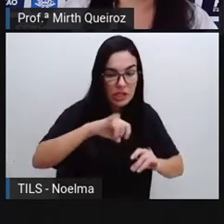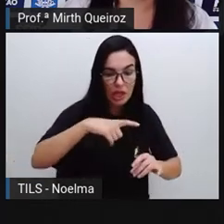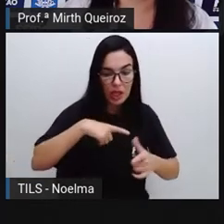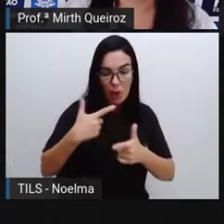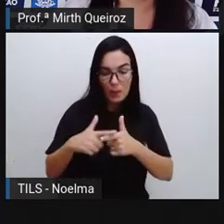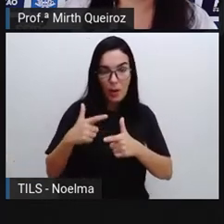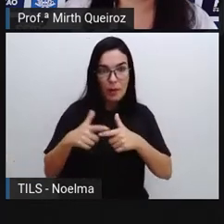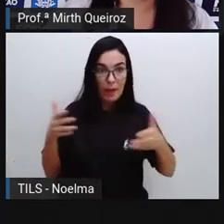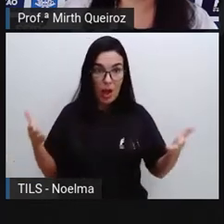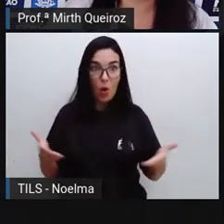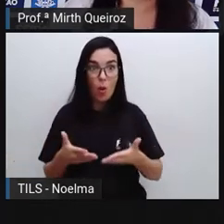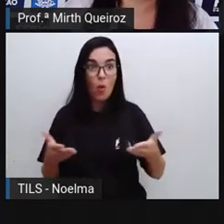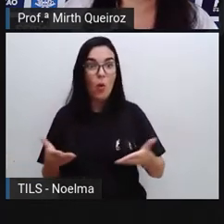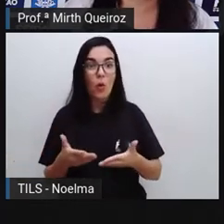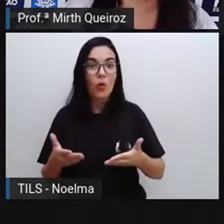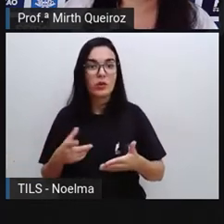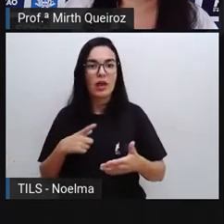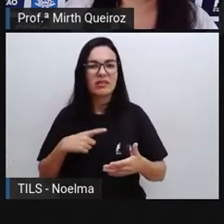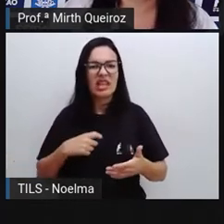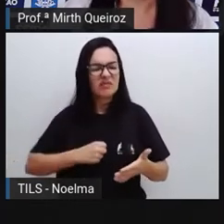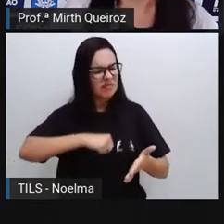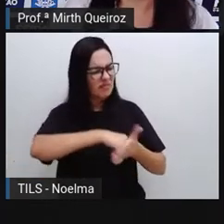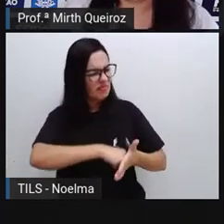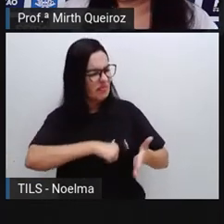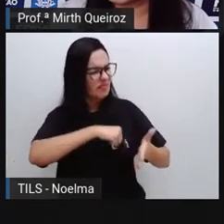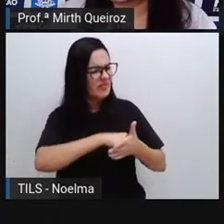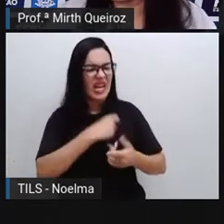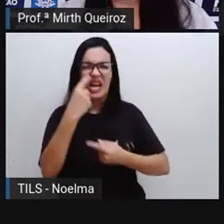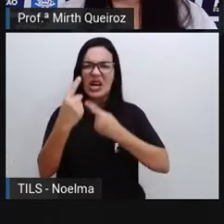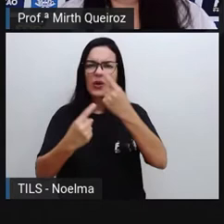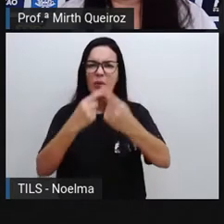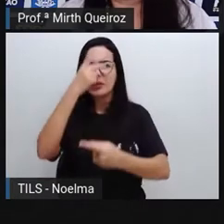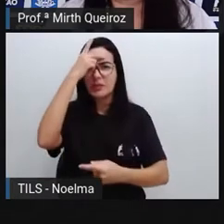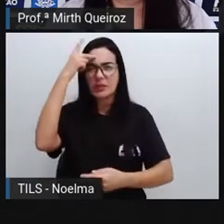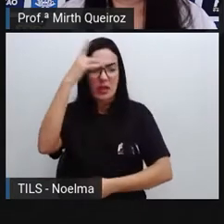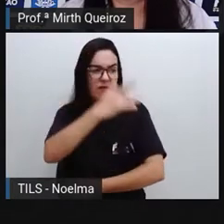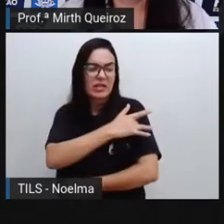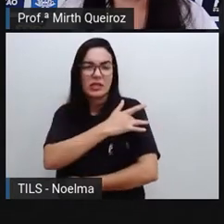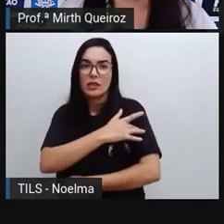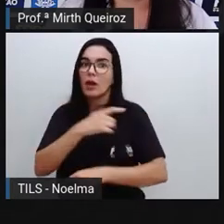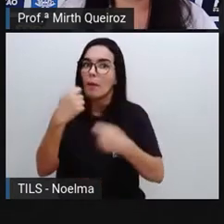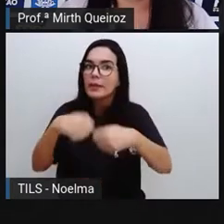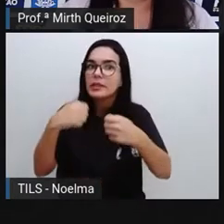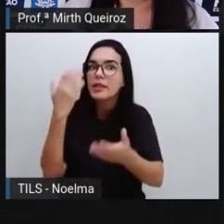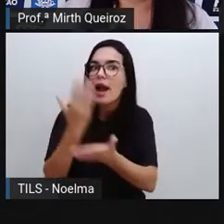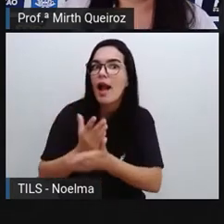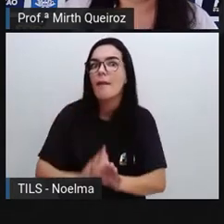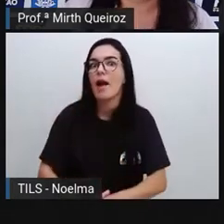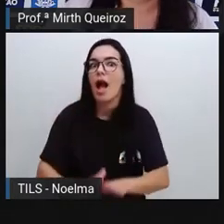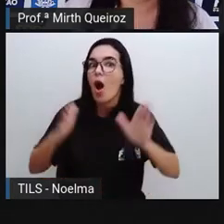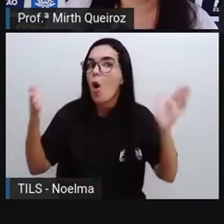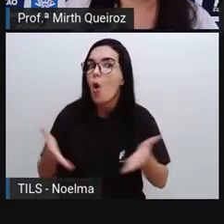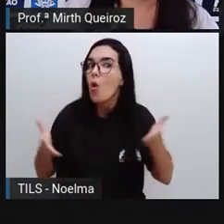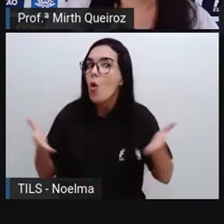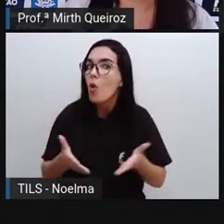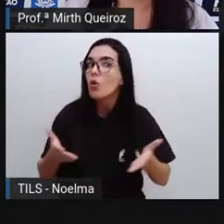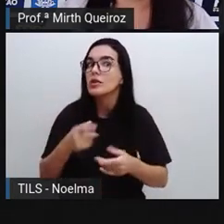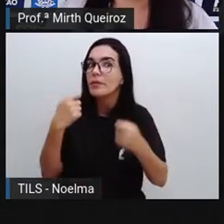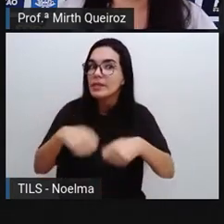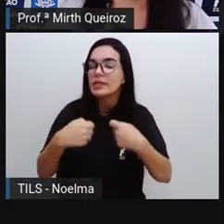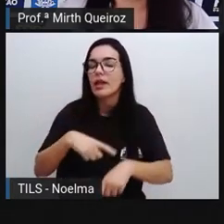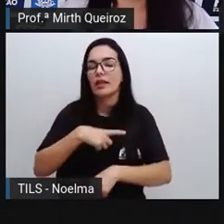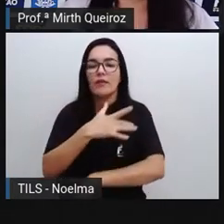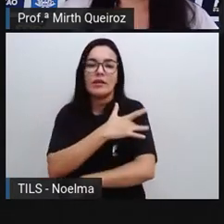relação à vacinação, a resistência de algumas pessoas à vacinação, que isso precisa ser vencido, né? Uma vez que naquele período, os